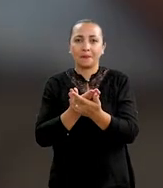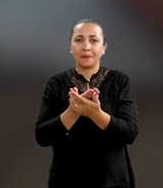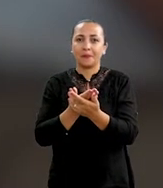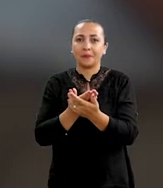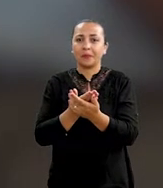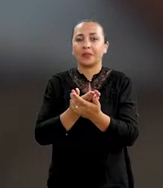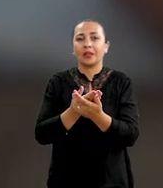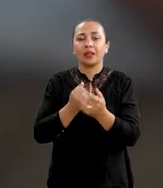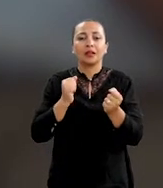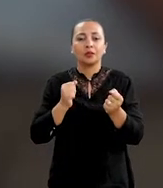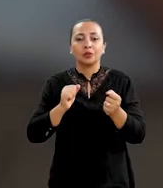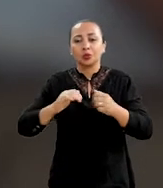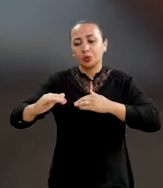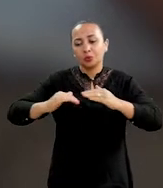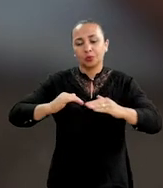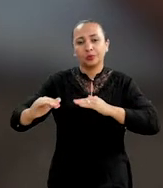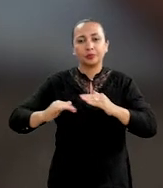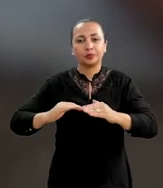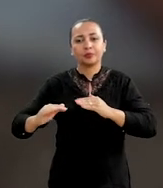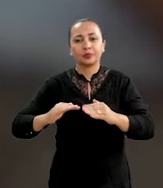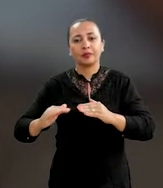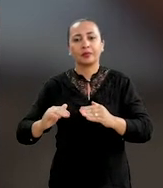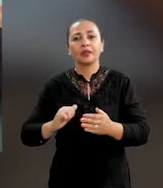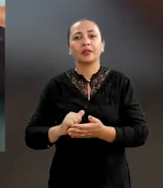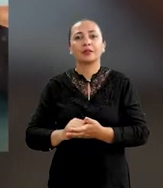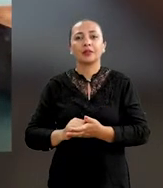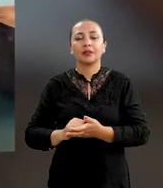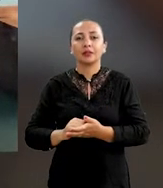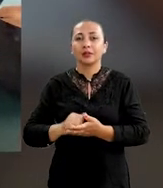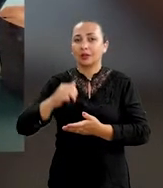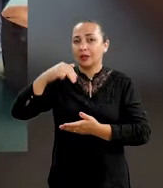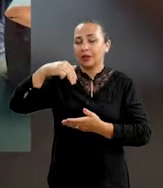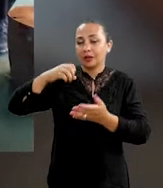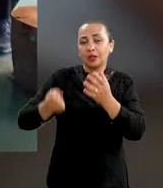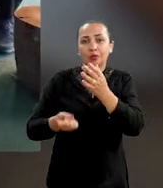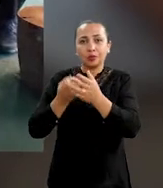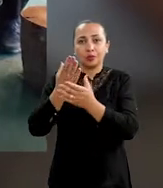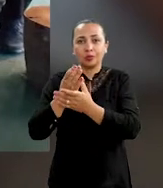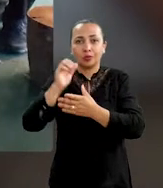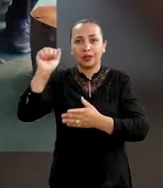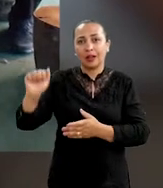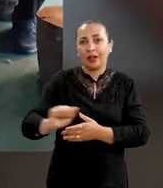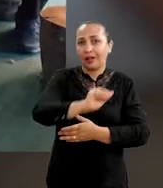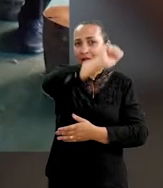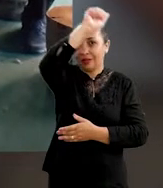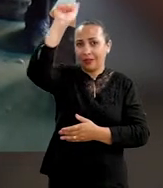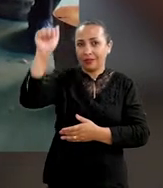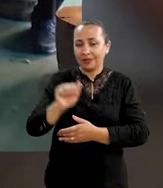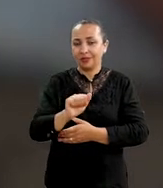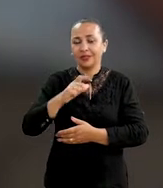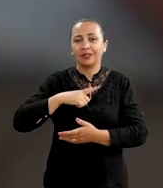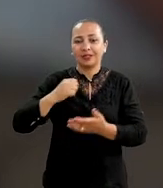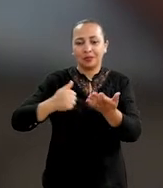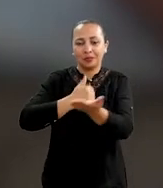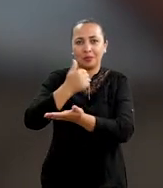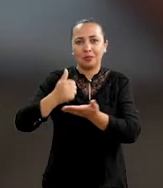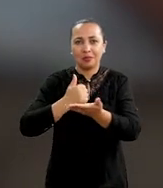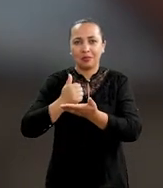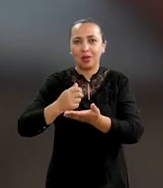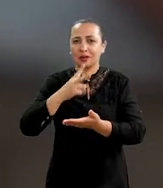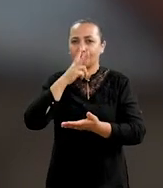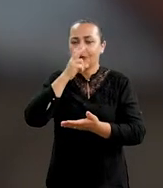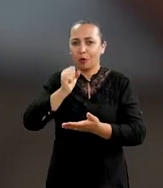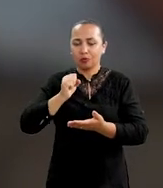manifestações de matriz africana, que tem uma base percussiva muito